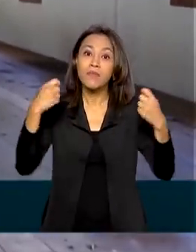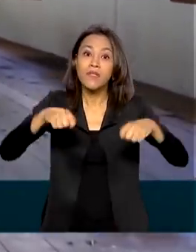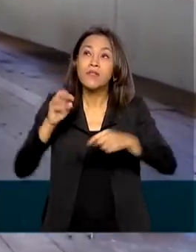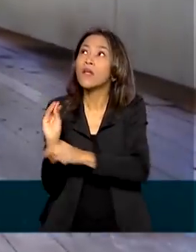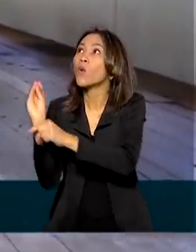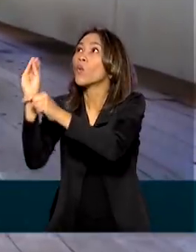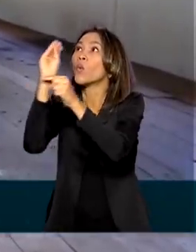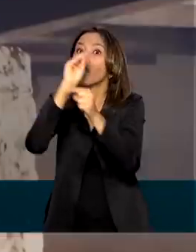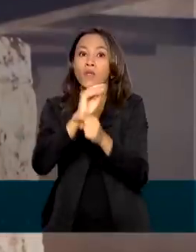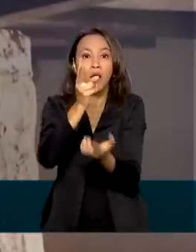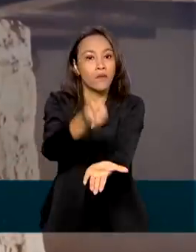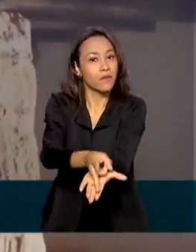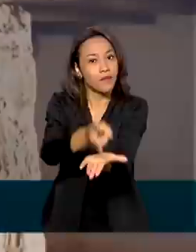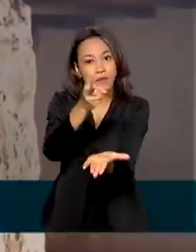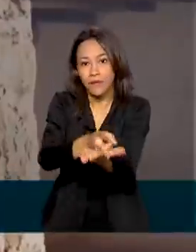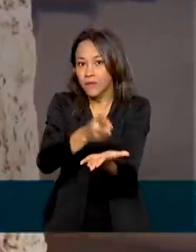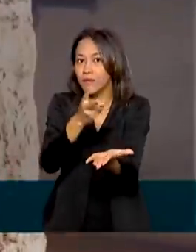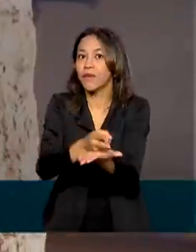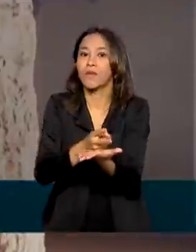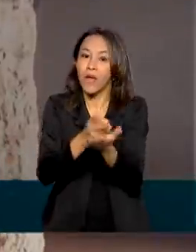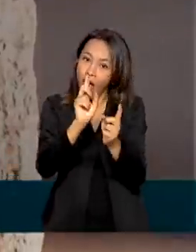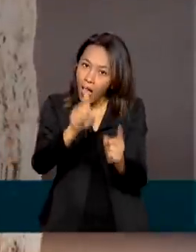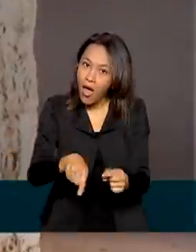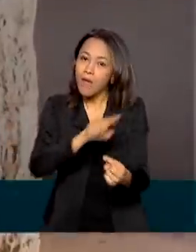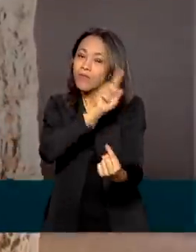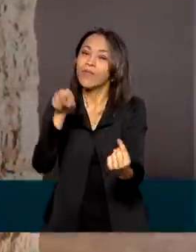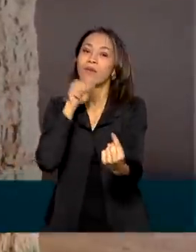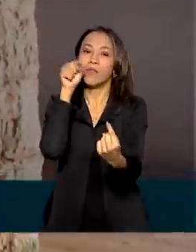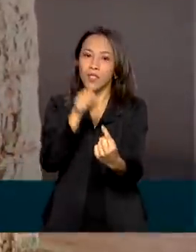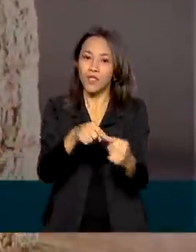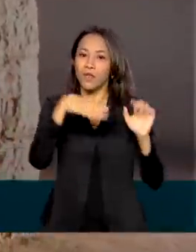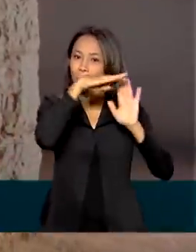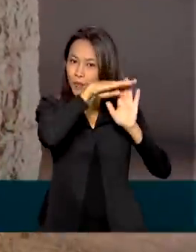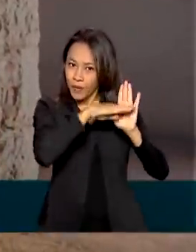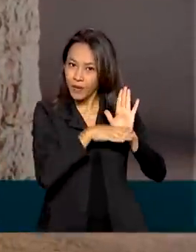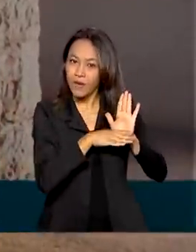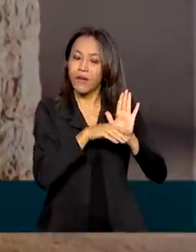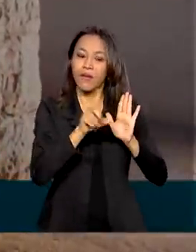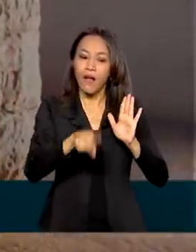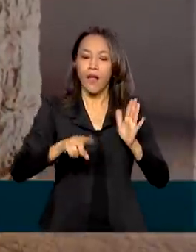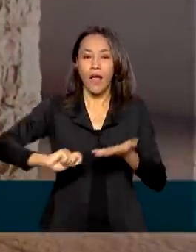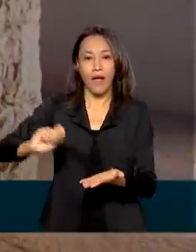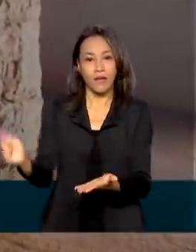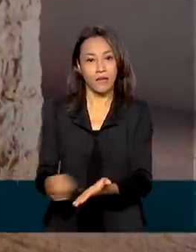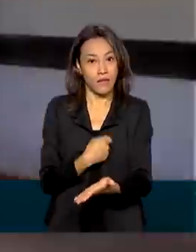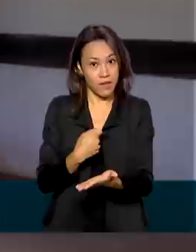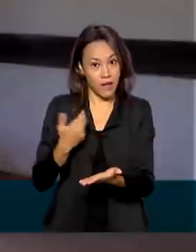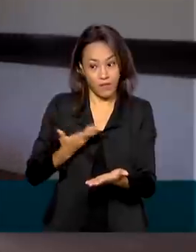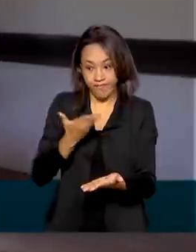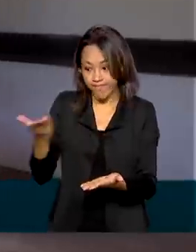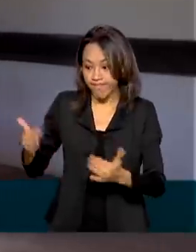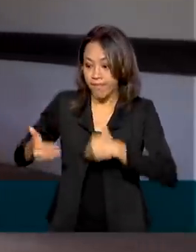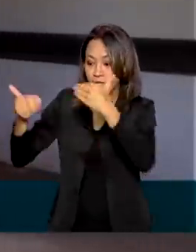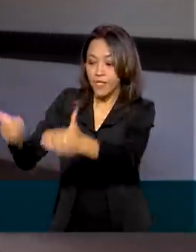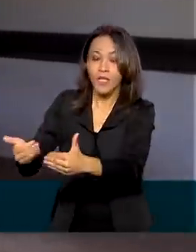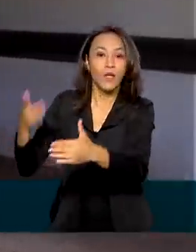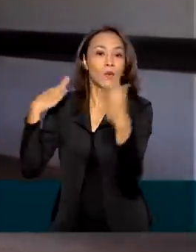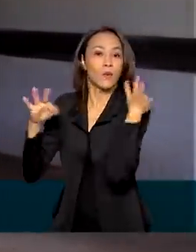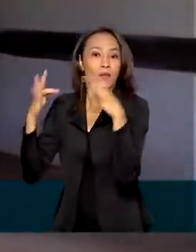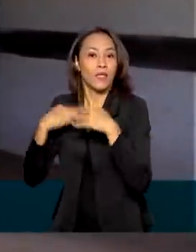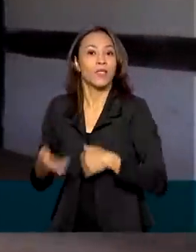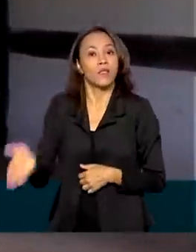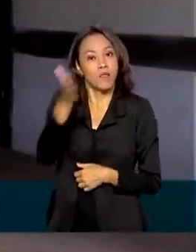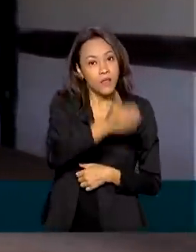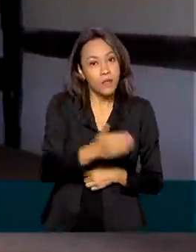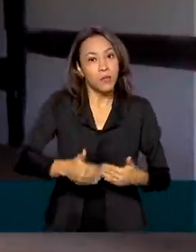manutenção constante. É essa a proposta do programa Revive, assinado entre os Ministérios do Turismo do Brasil e